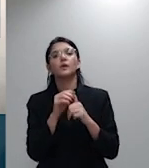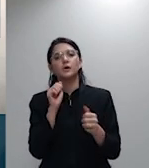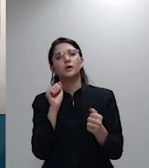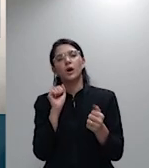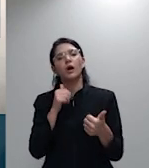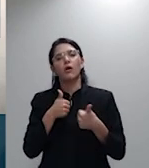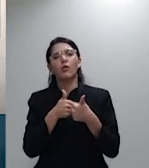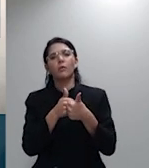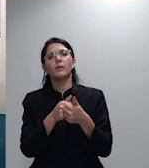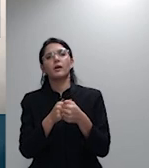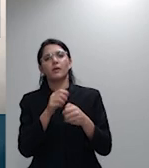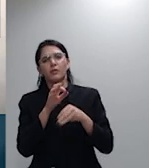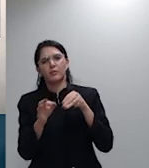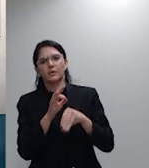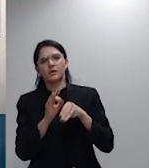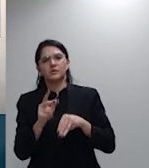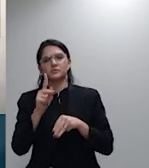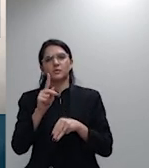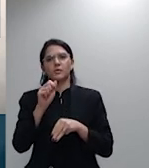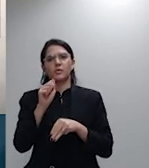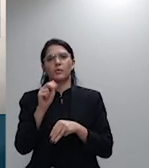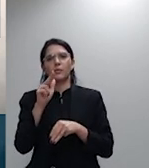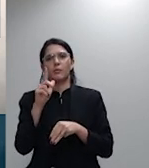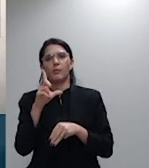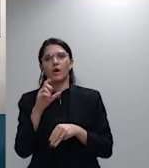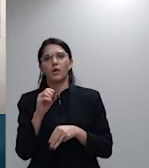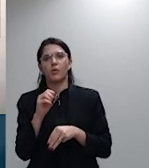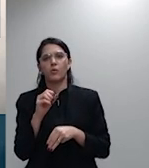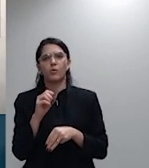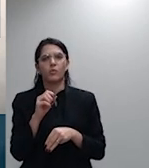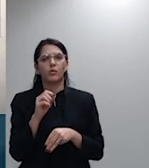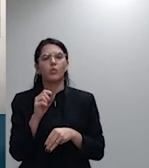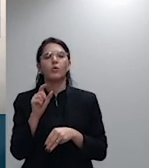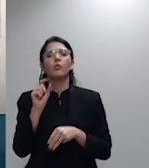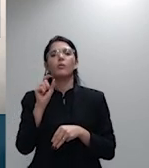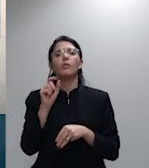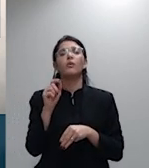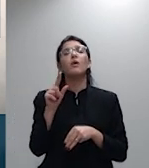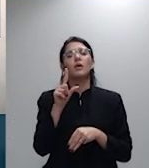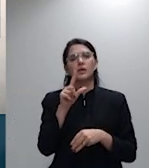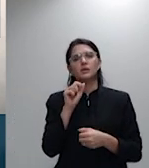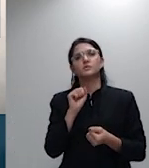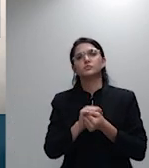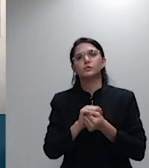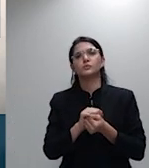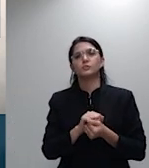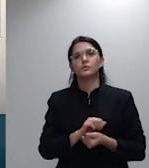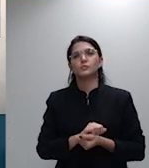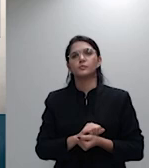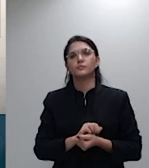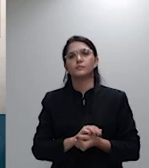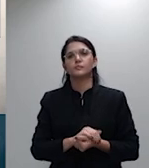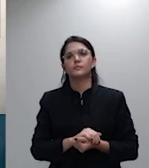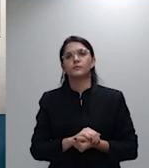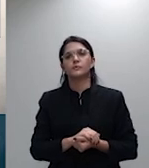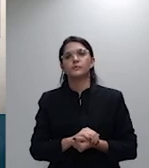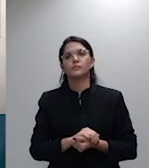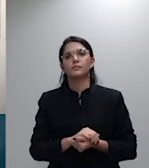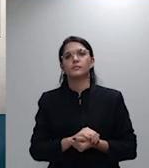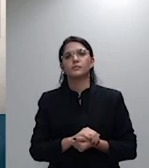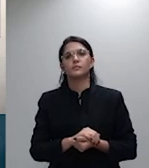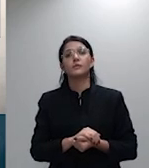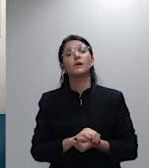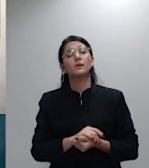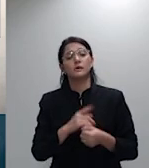independentemente daquilo que ficou assentado na divergência e eu dou as razões pelas quais ou seja o